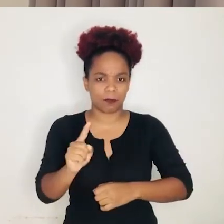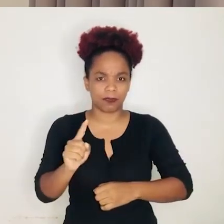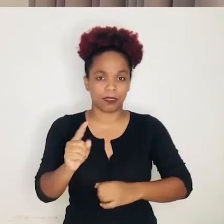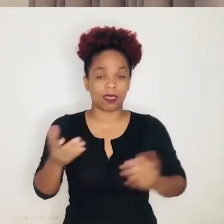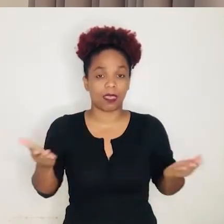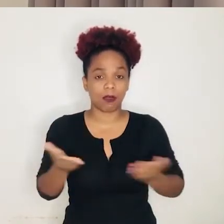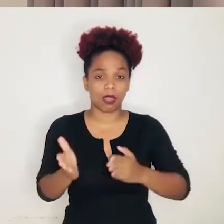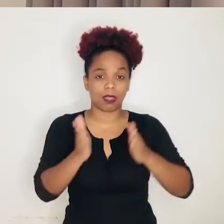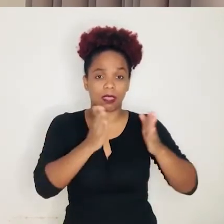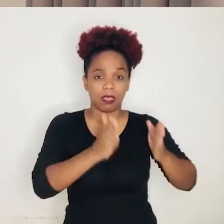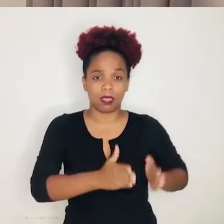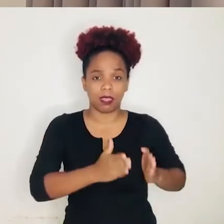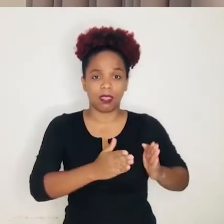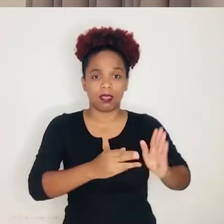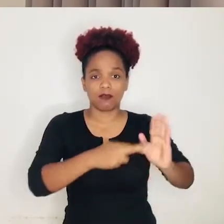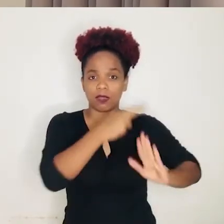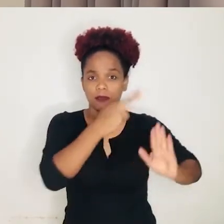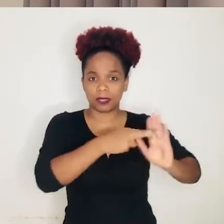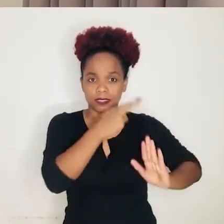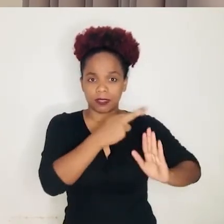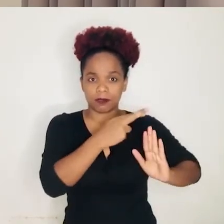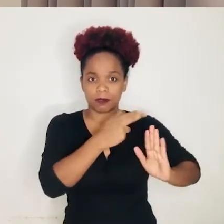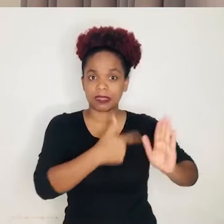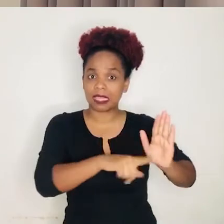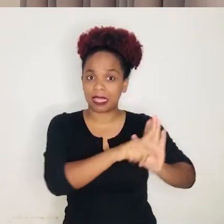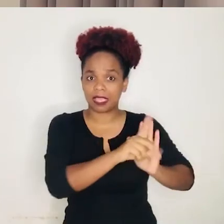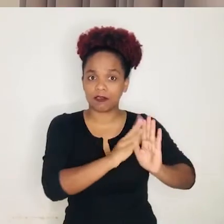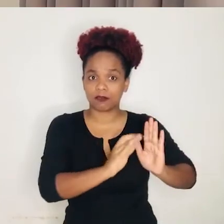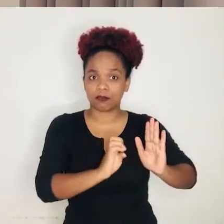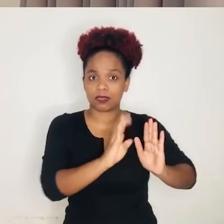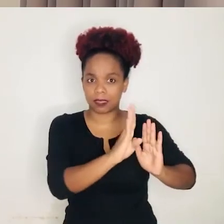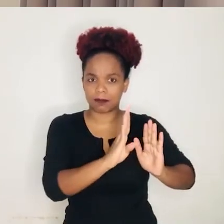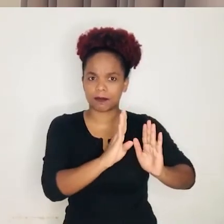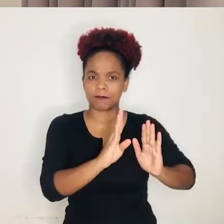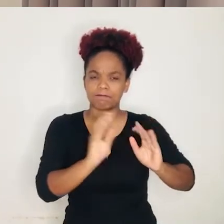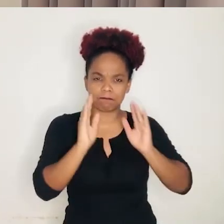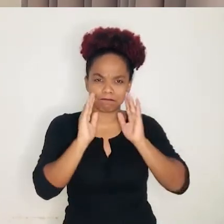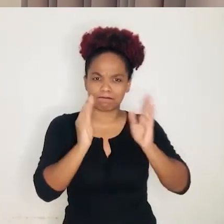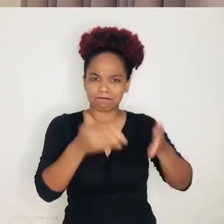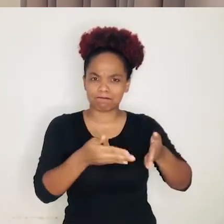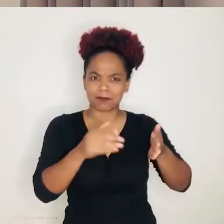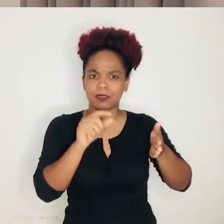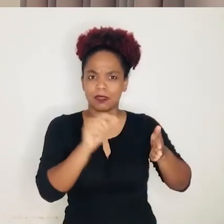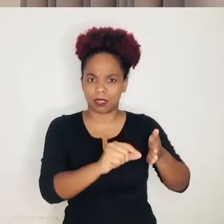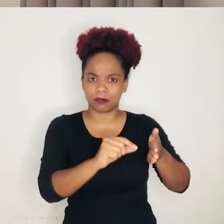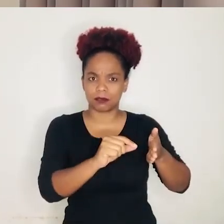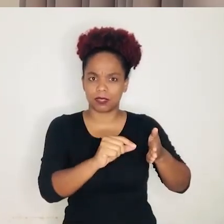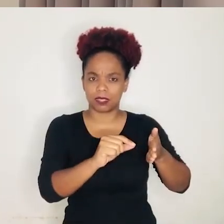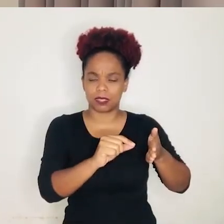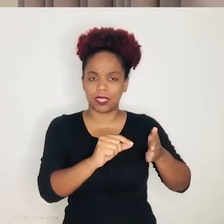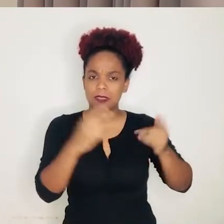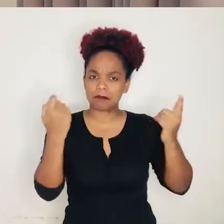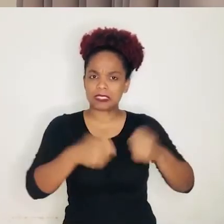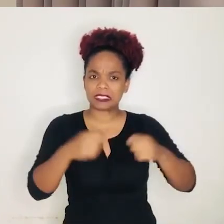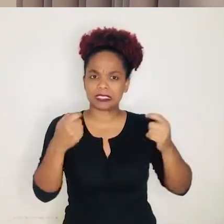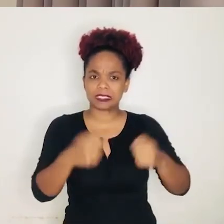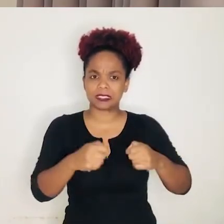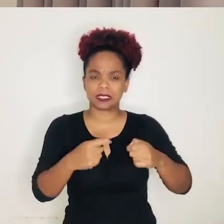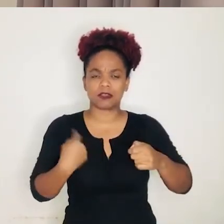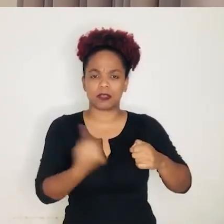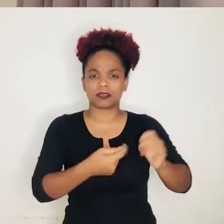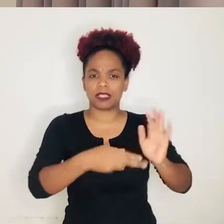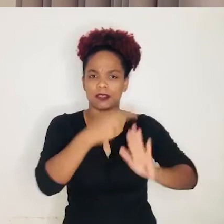na fase de regulamentação da lei do Fundeb. E precisamos continuar atentos e atentas. Será